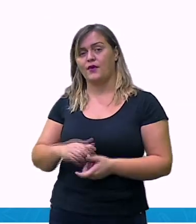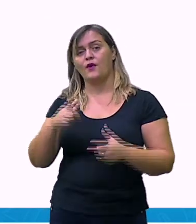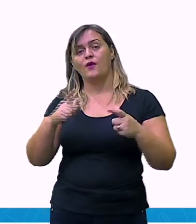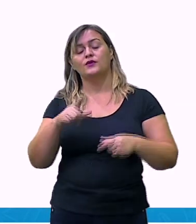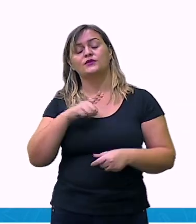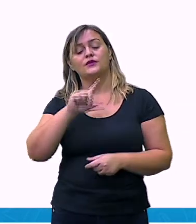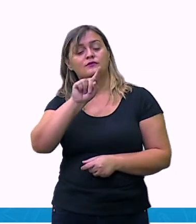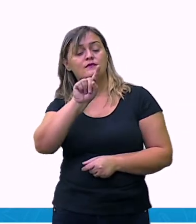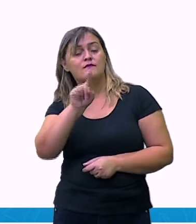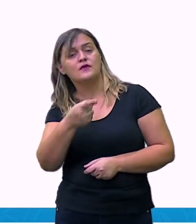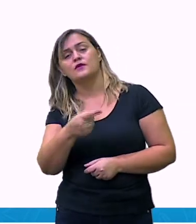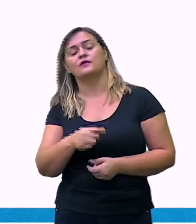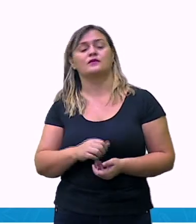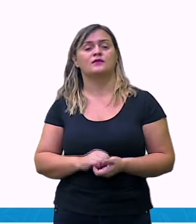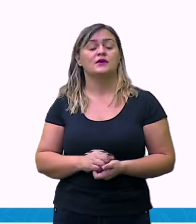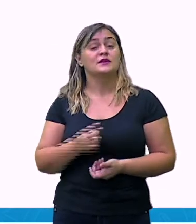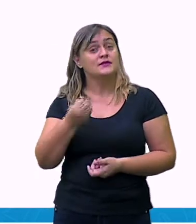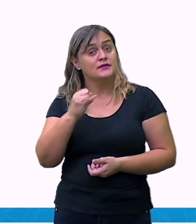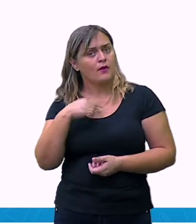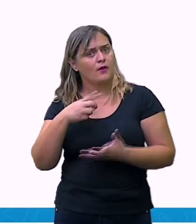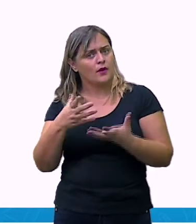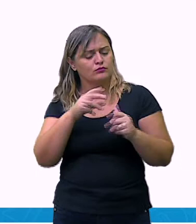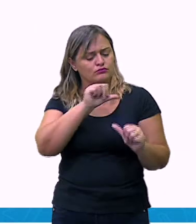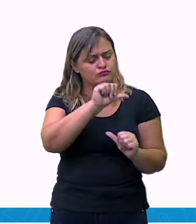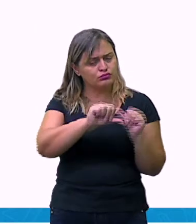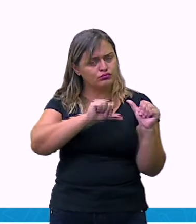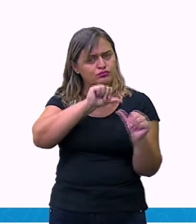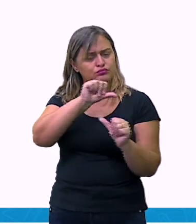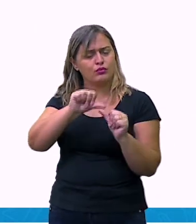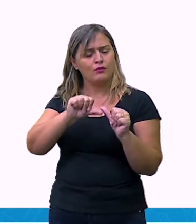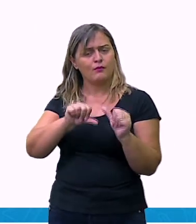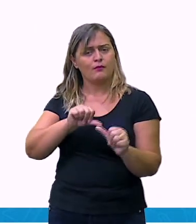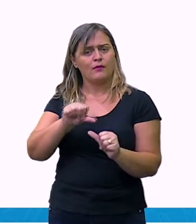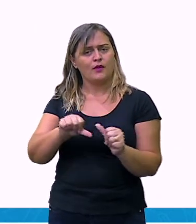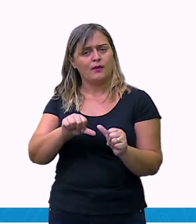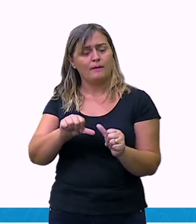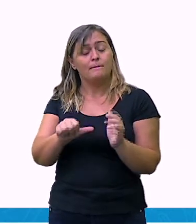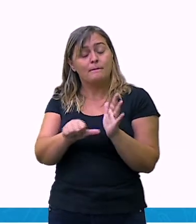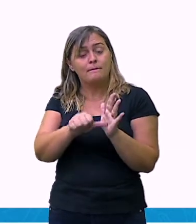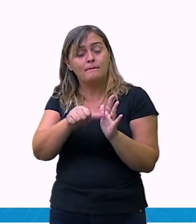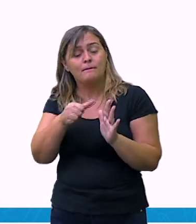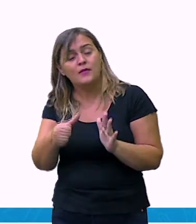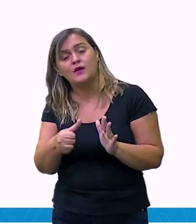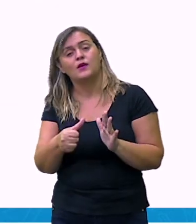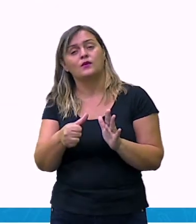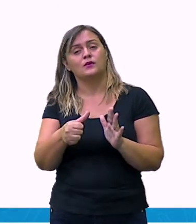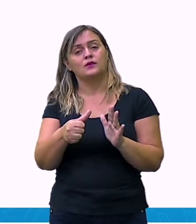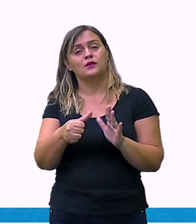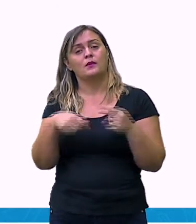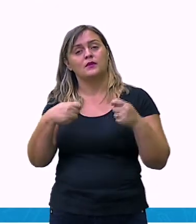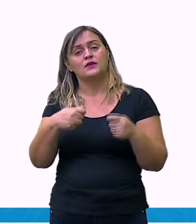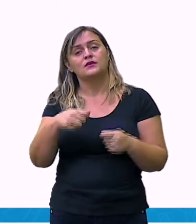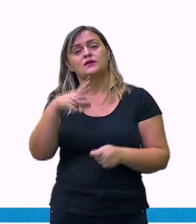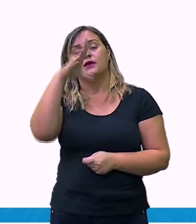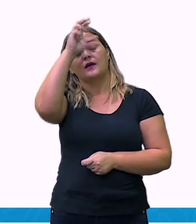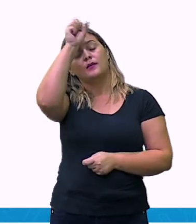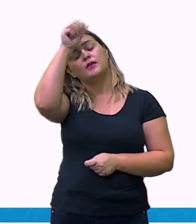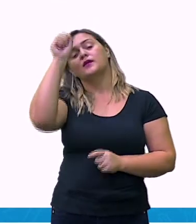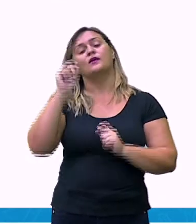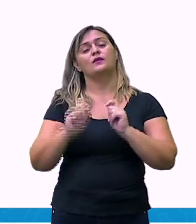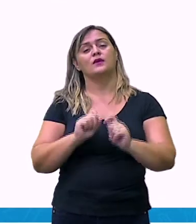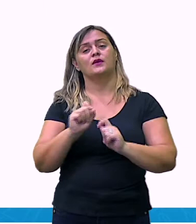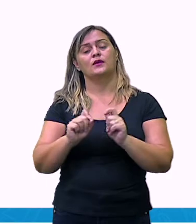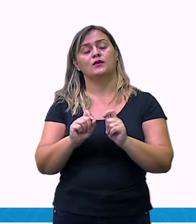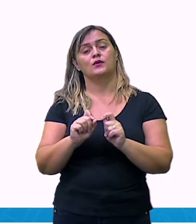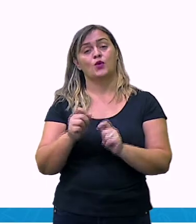decimal, se eu quero transformar para um número decimal, a primeira coisa que eu preciso entender é que o número decimal, ele tem